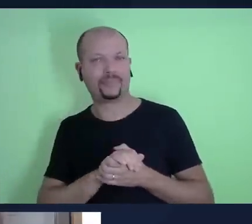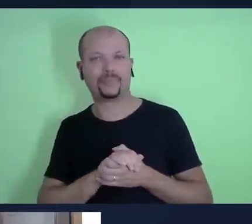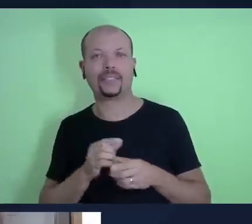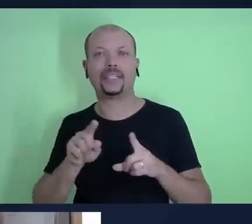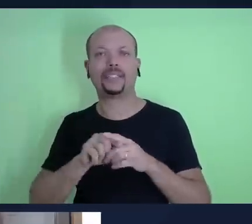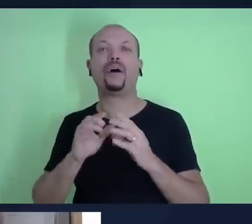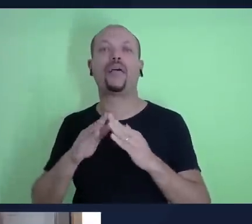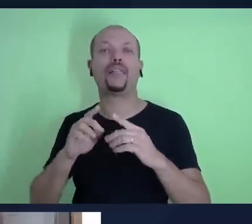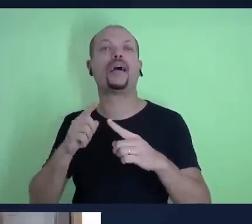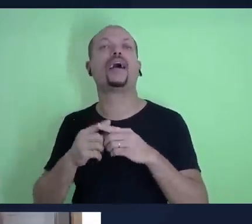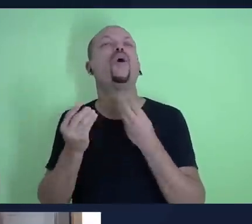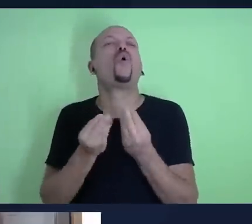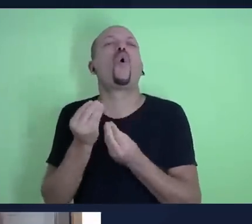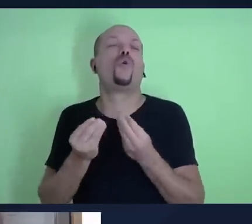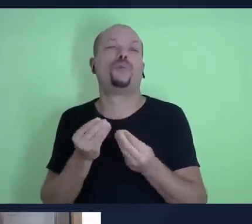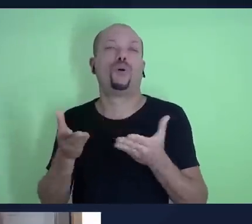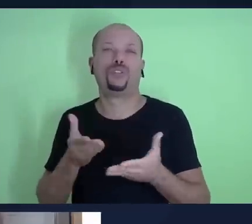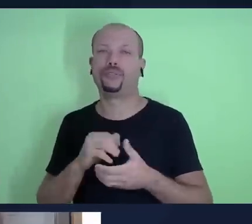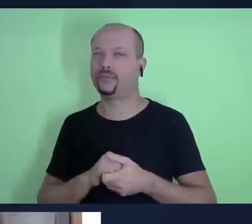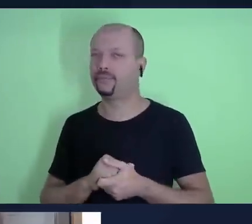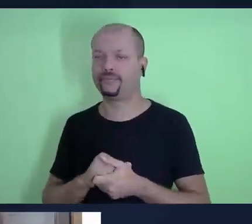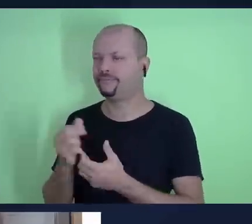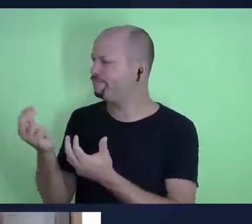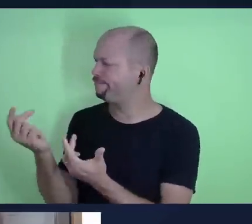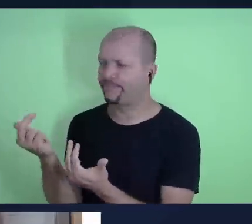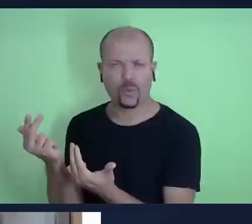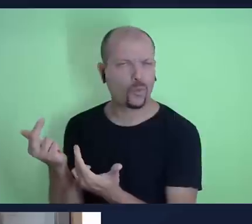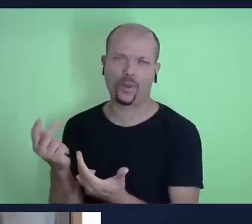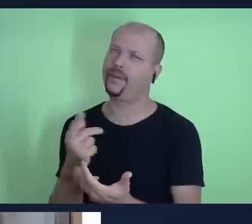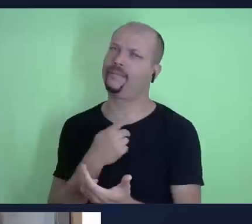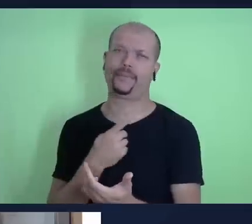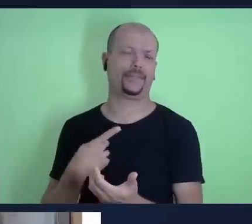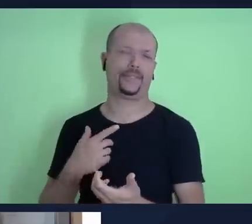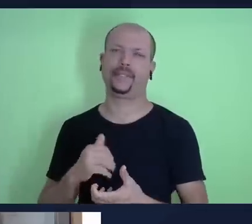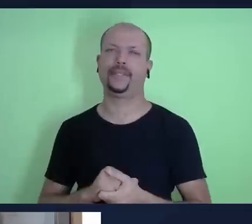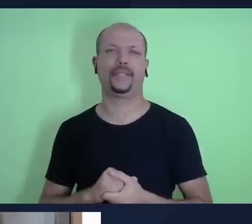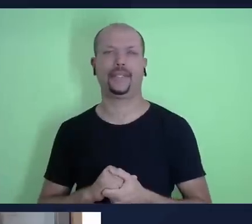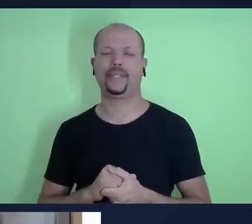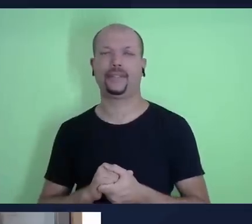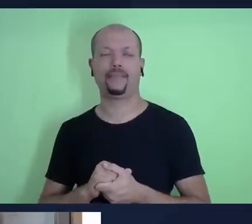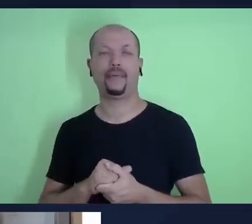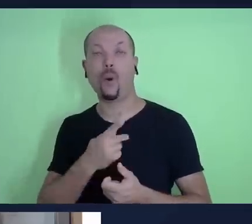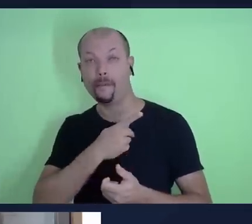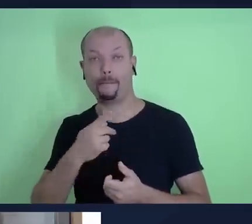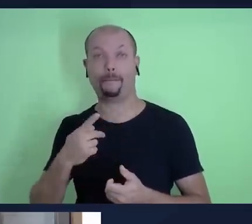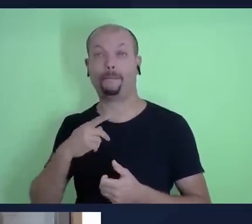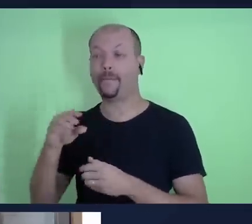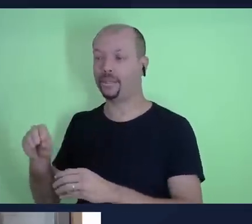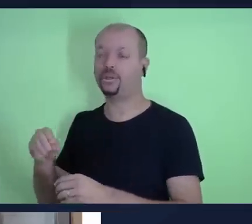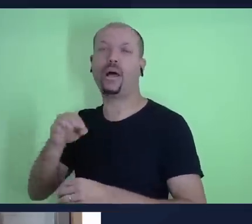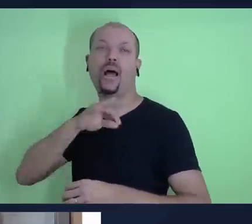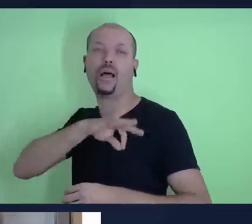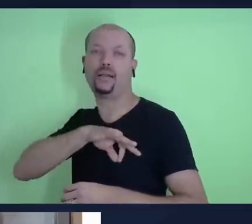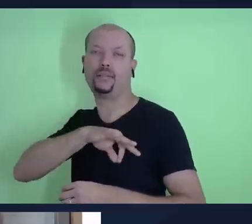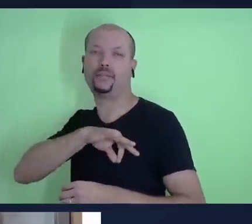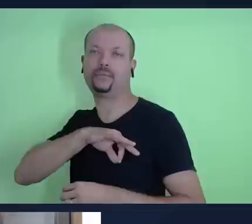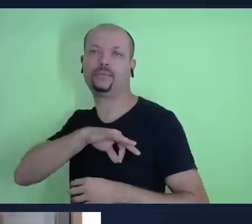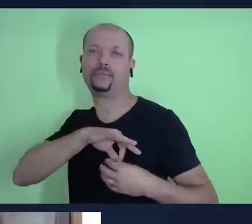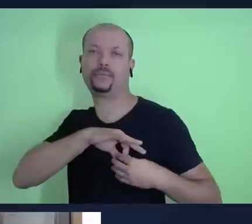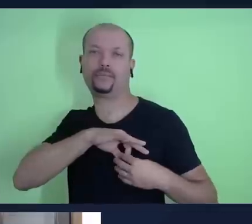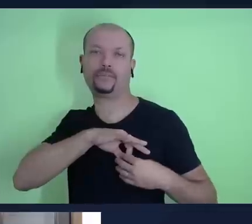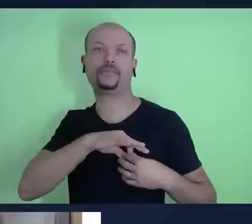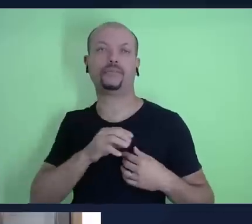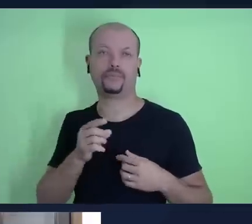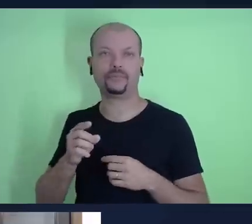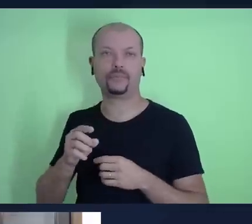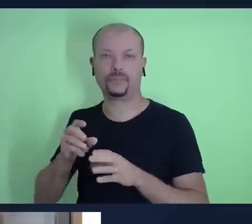hoje, como funciona isso? Da mesma maneira, pastor. Os pastores recebem o seu salário que vem do dízimo.